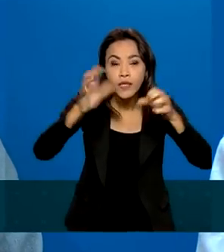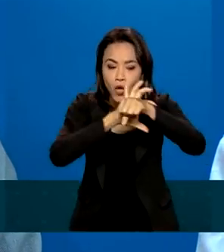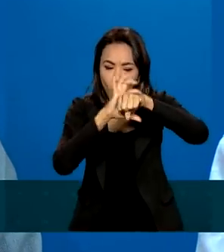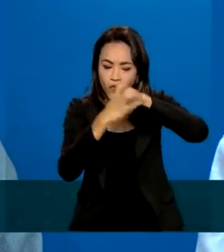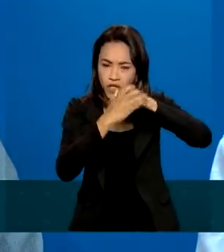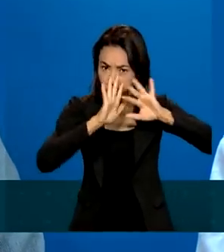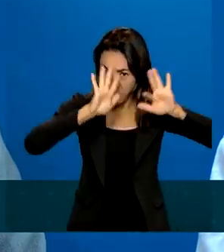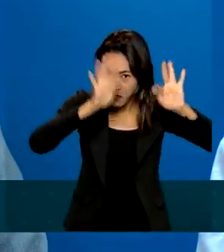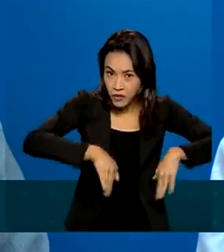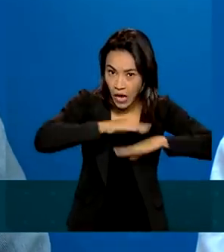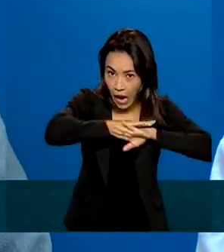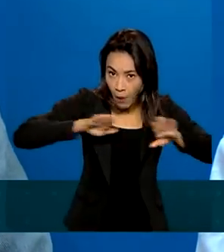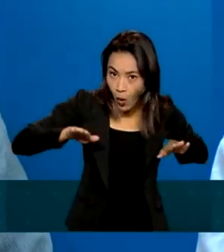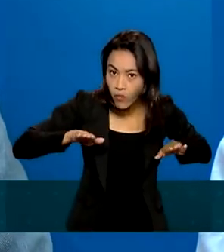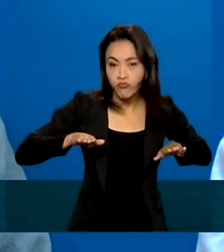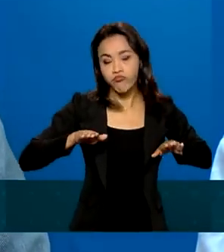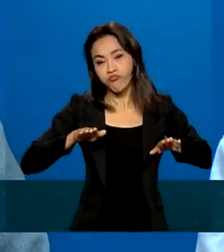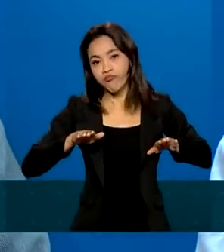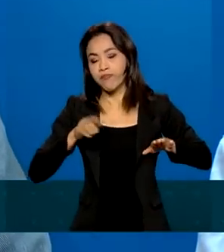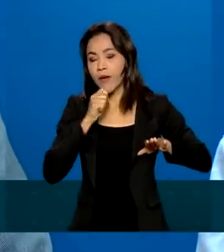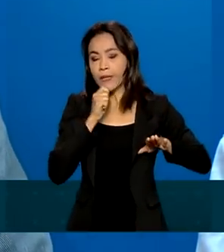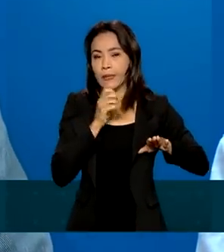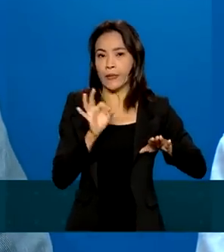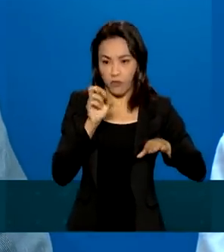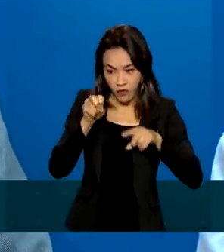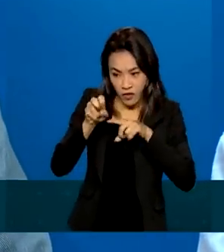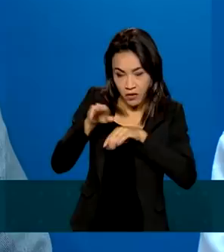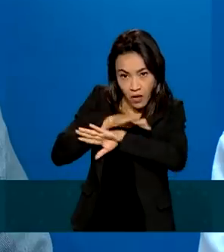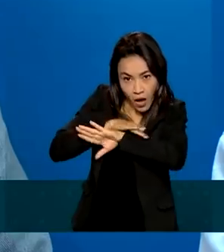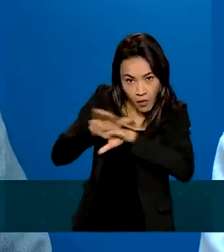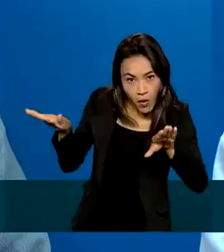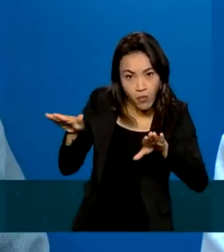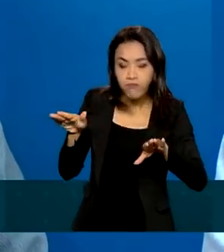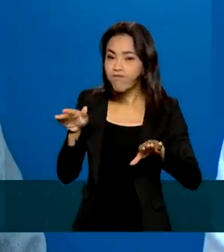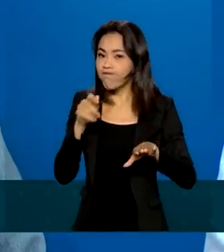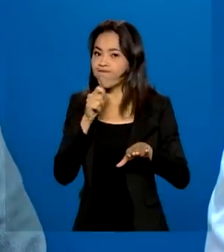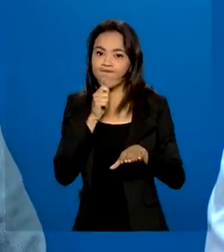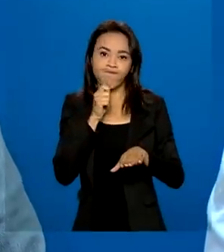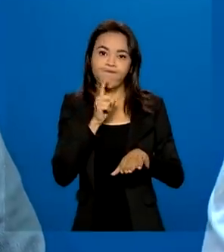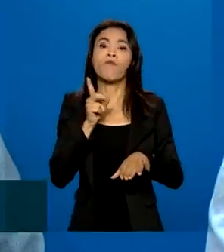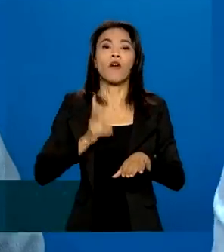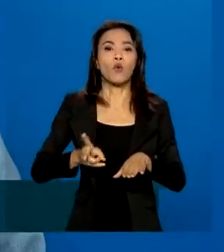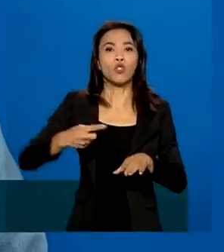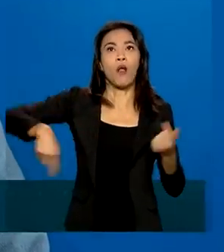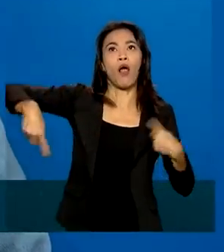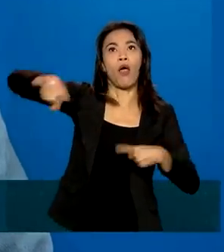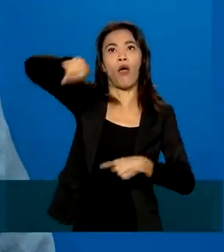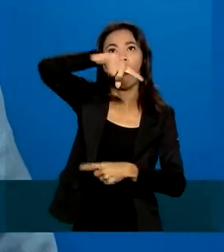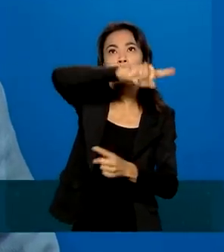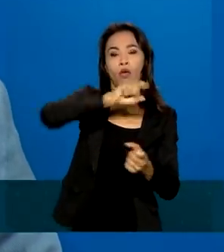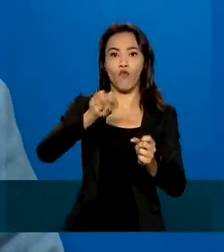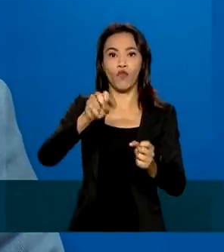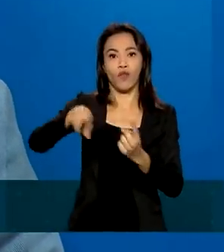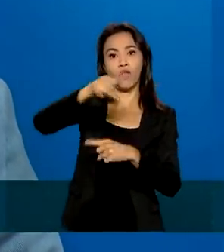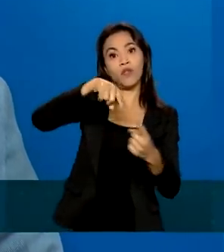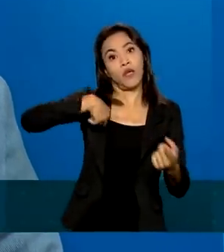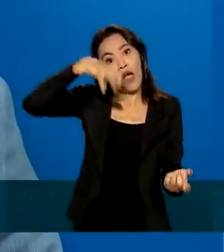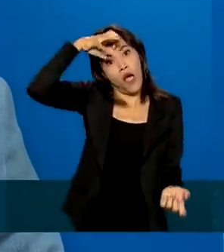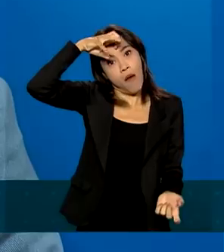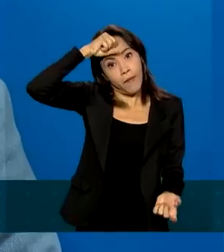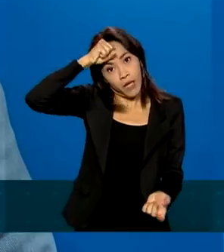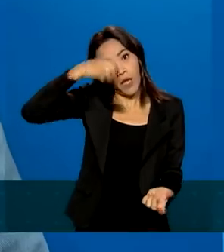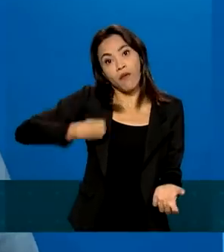acabamos a Covid e nem nós acabamos com o vírus, o vírus vai continuar circulando e nós temos que aprender a conviver com ele.